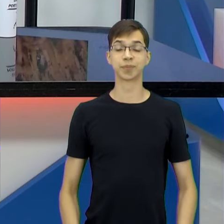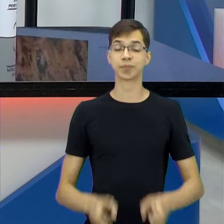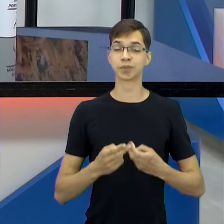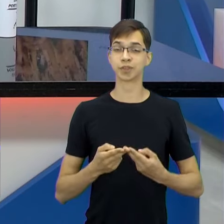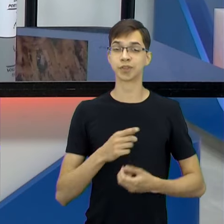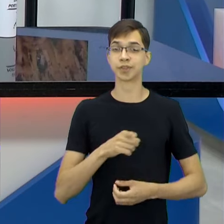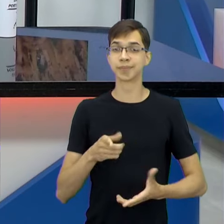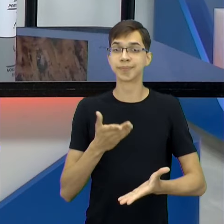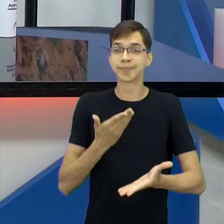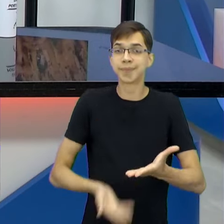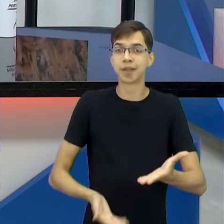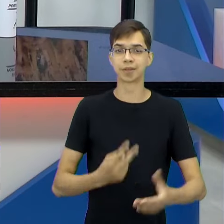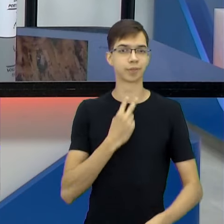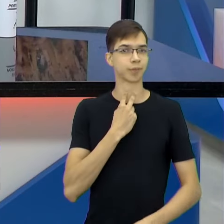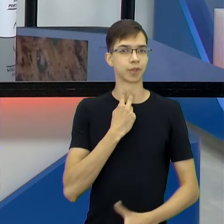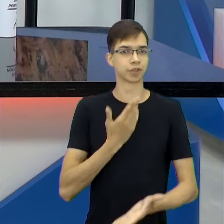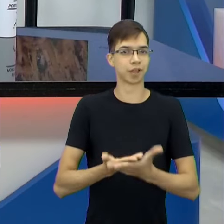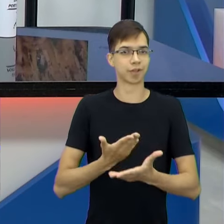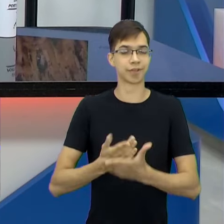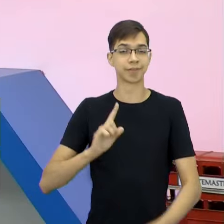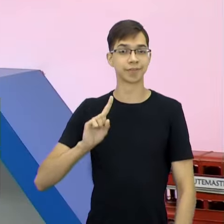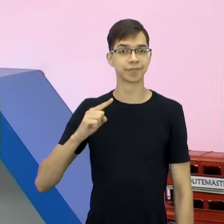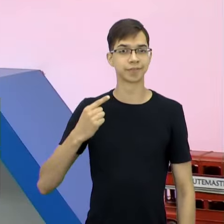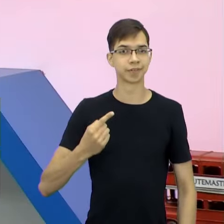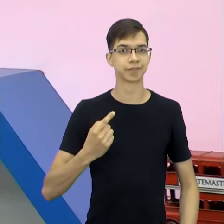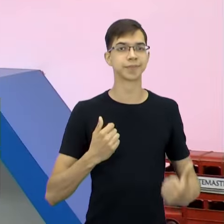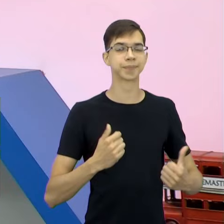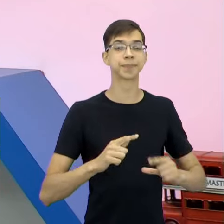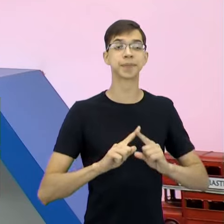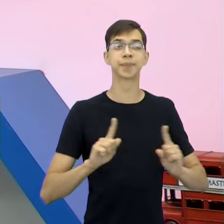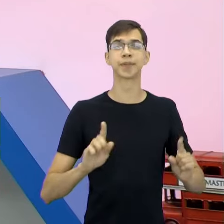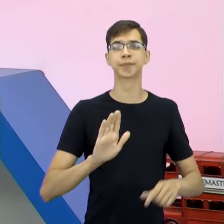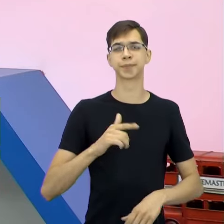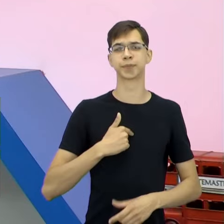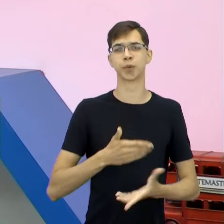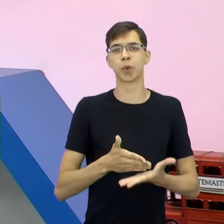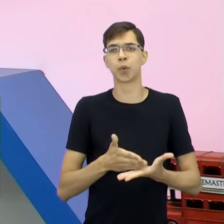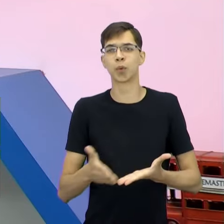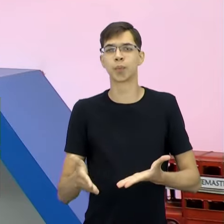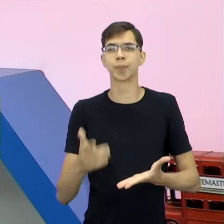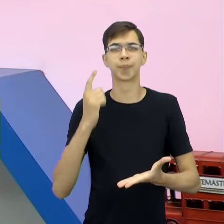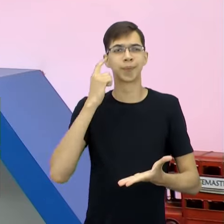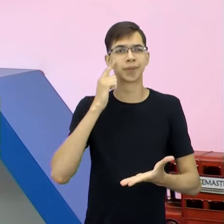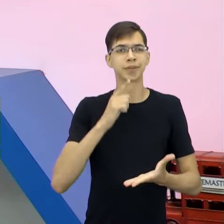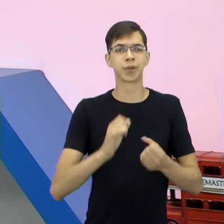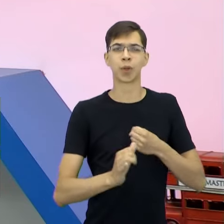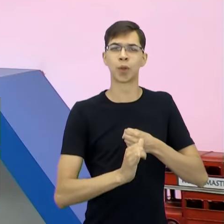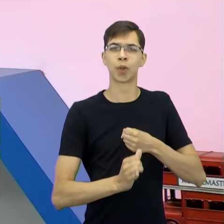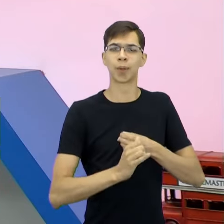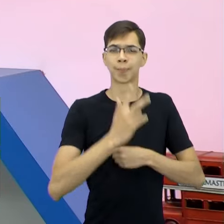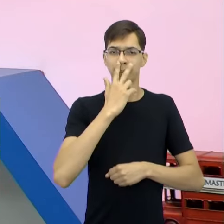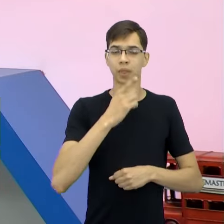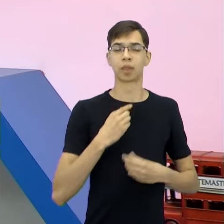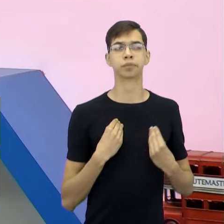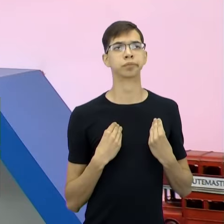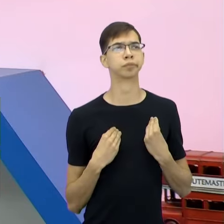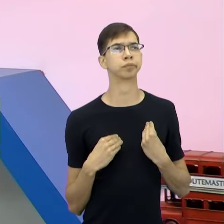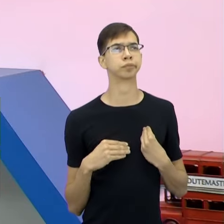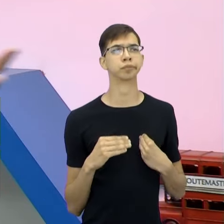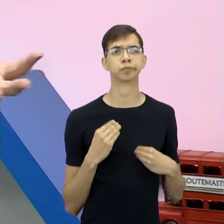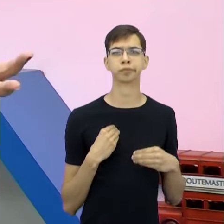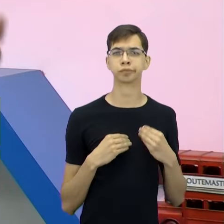podem perder aí a próxima aula. Mas, Mauro, no começo, eu achei, assim, a sua crônica, você estava meio deprimido, assim. Você estava meio